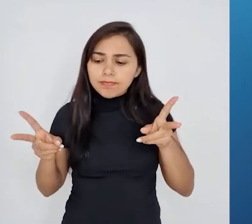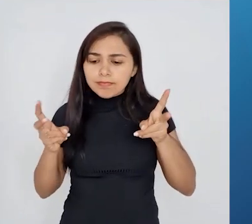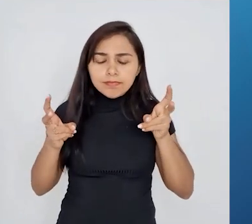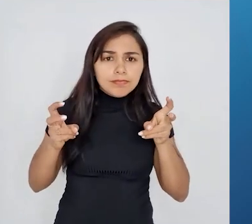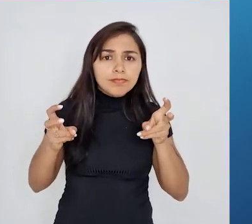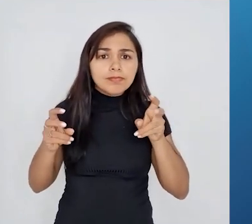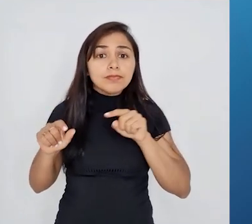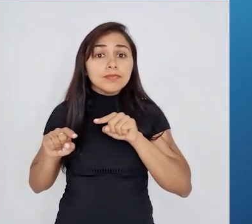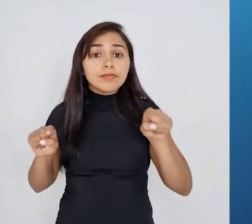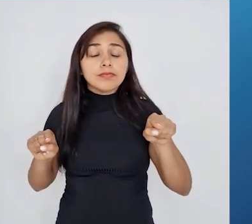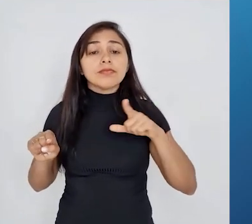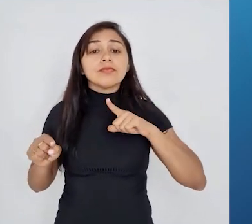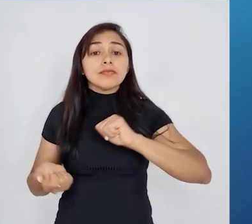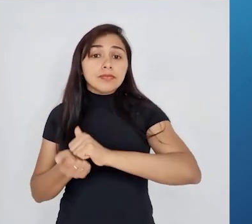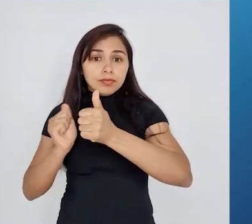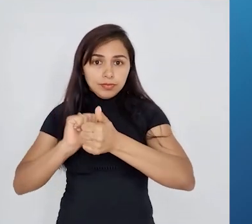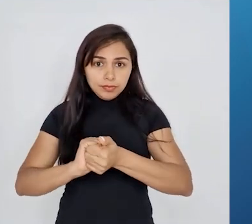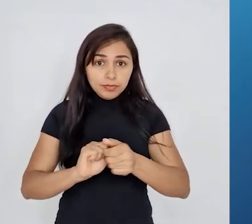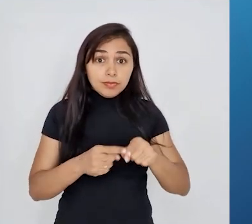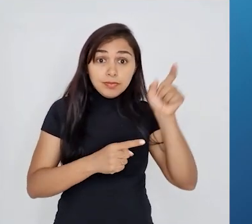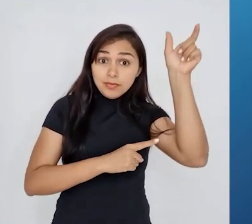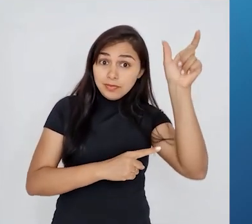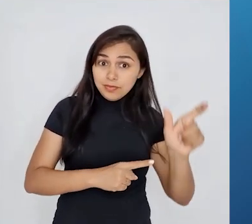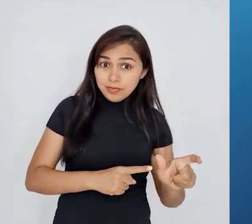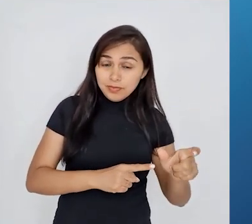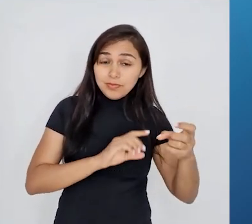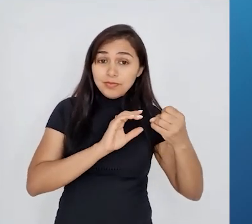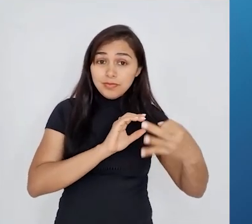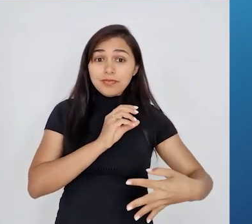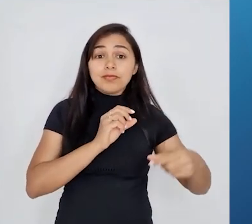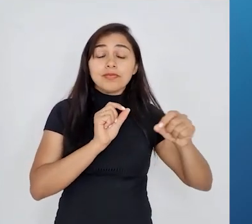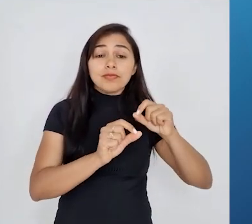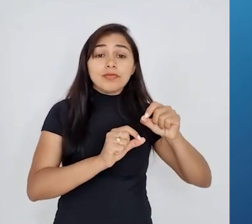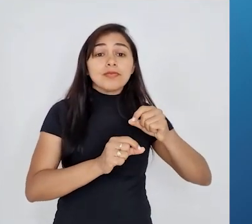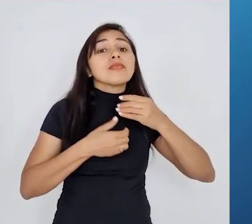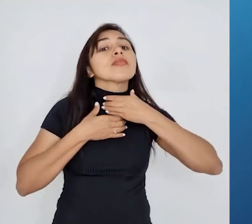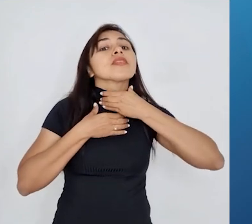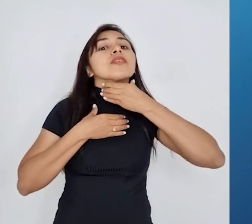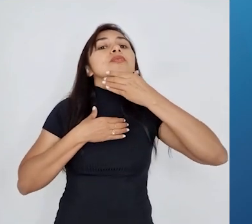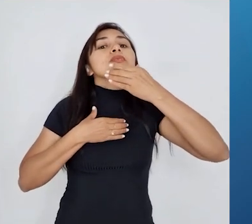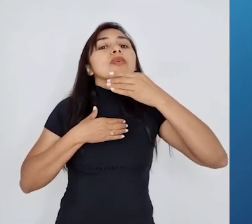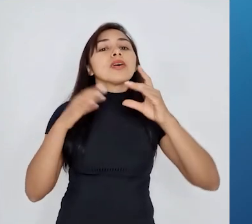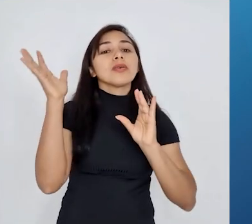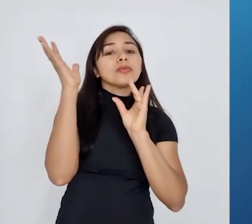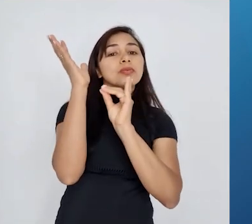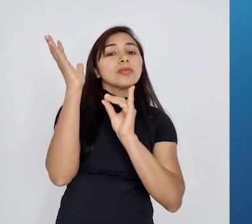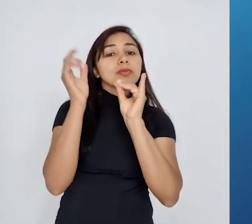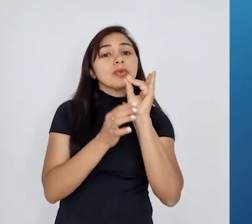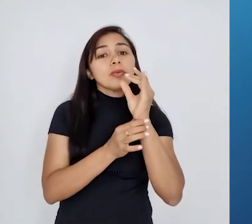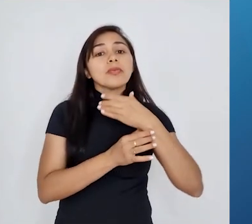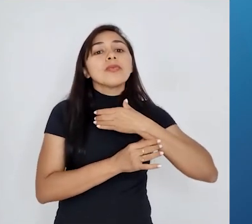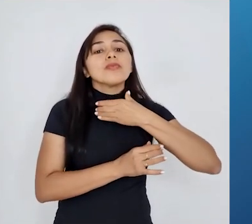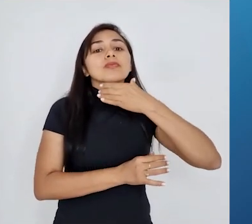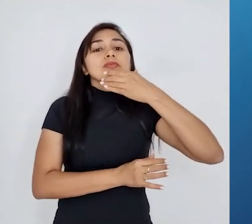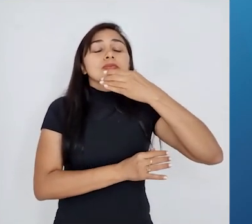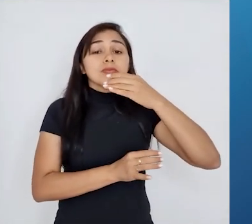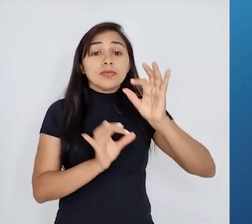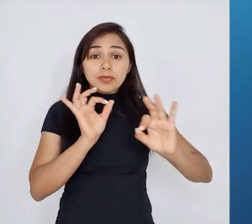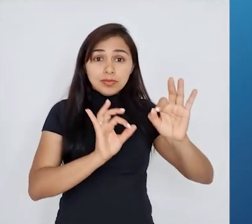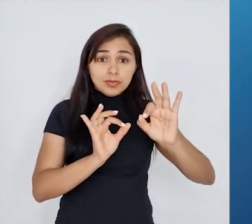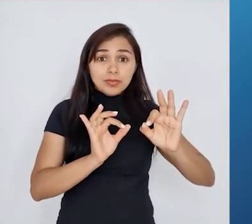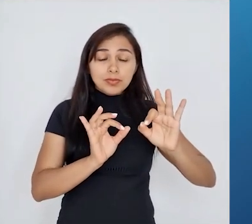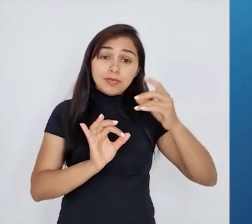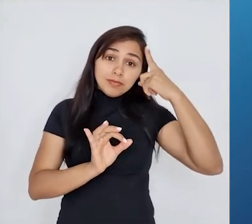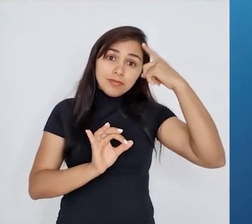da girafa teria esticado para colher folhas e frutos no alto das árvores, elaborou ideias importantes sobre a evolução dos seres